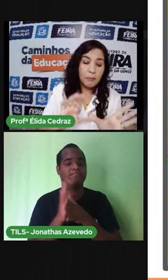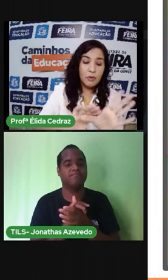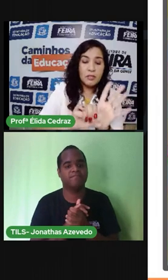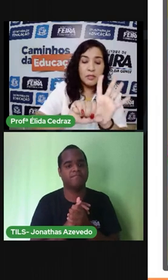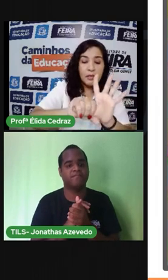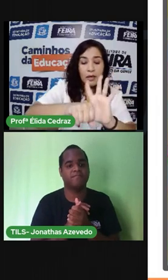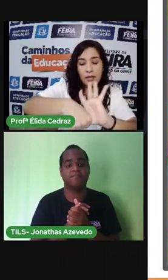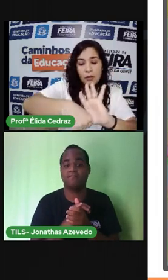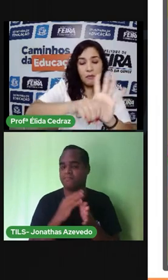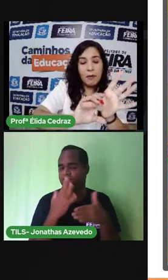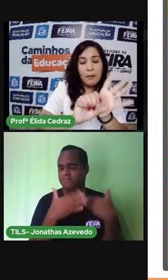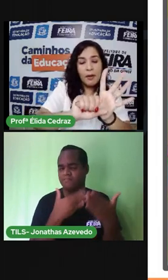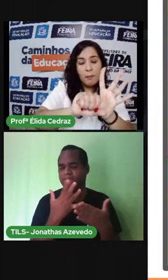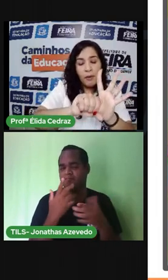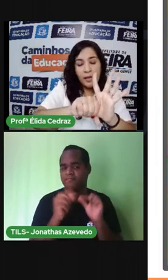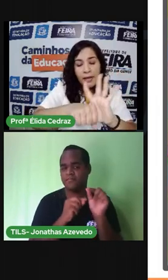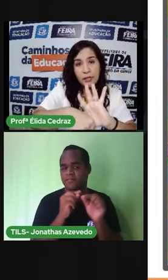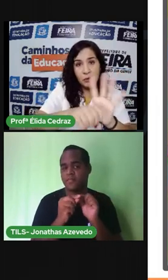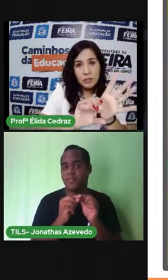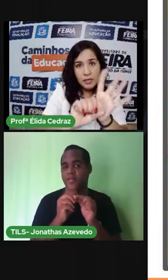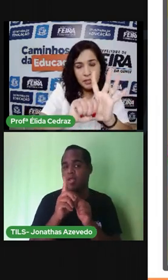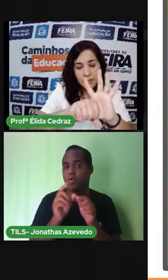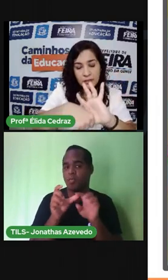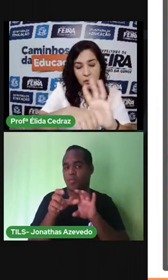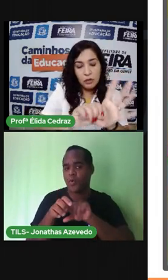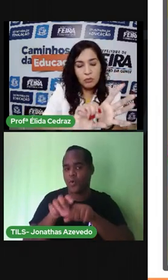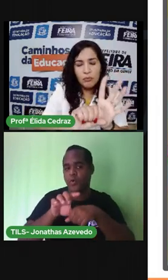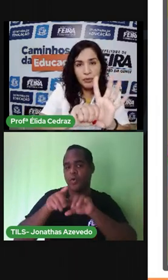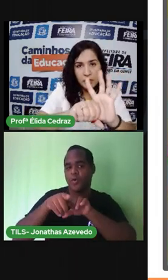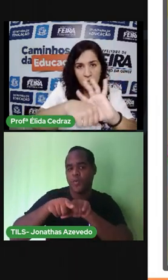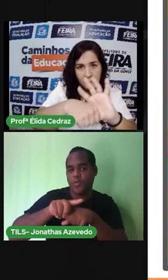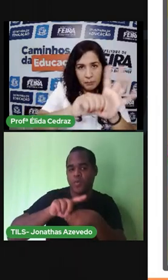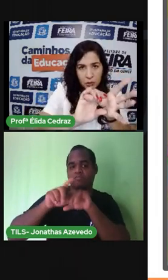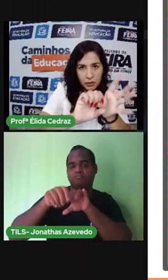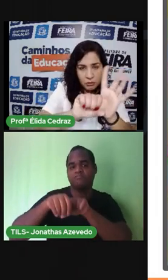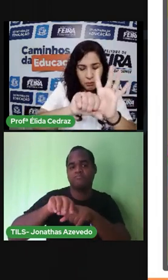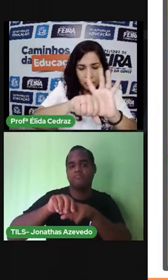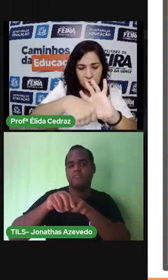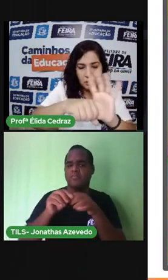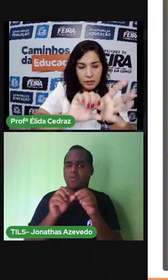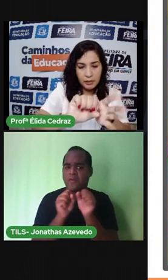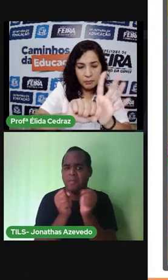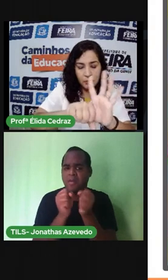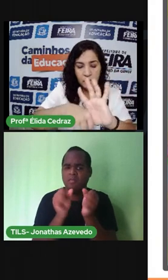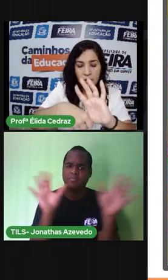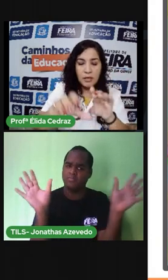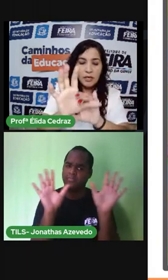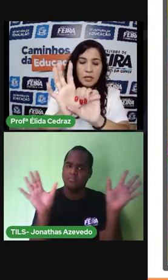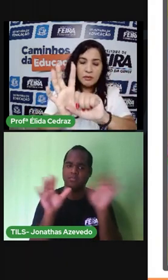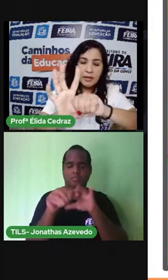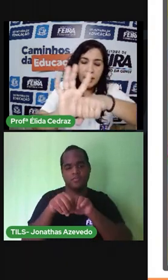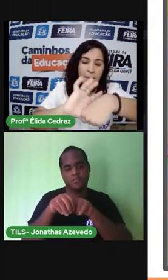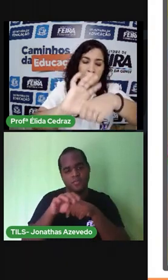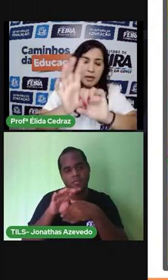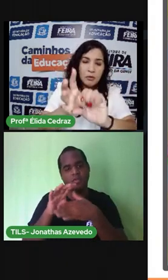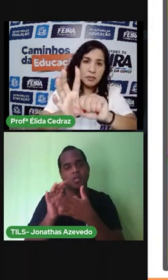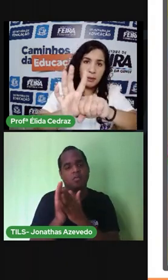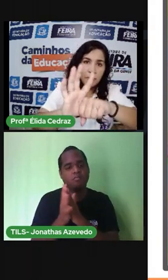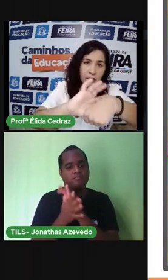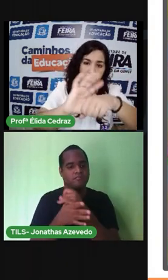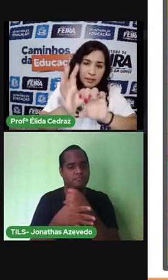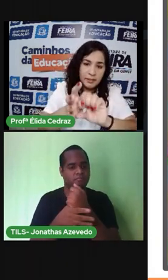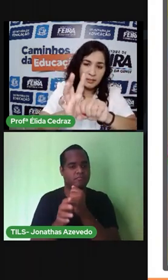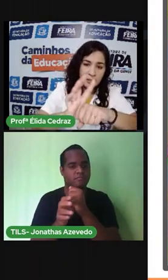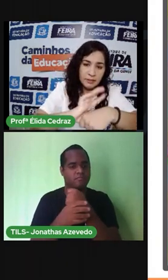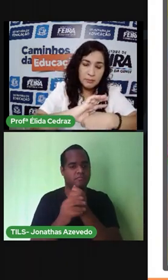Depois vai pegar o polegar e torcer assim ó com força não para machucar sua mãozinha tá bom? Esfregar bem o